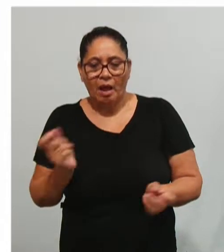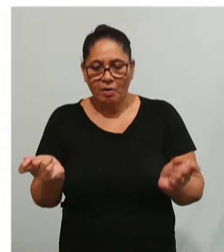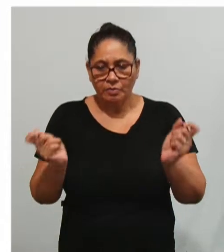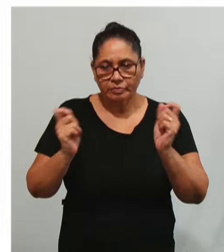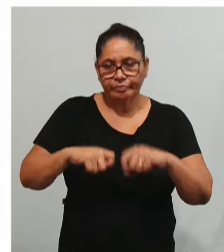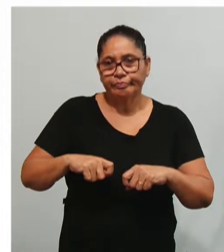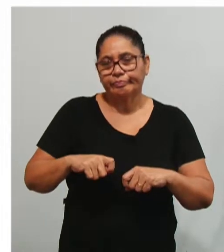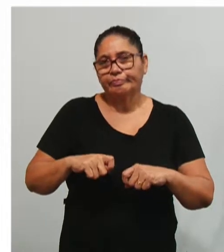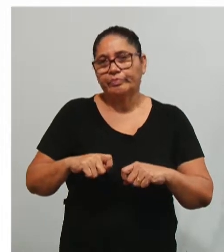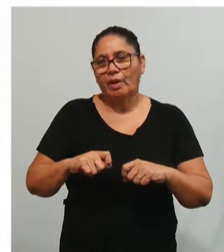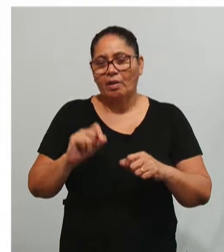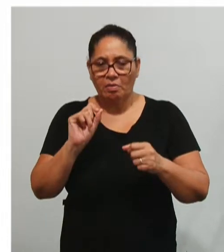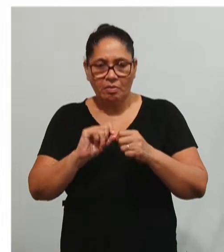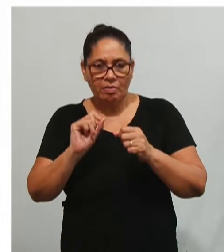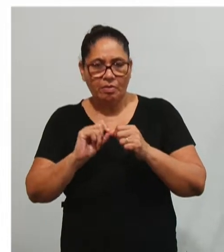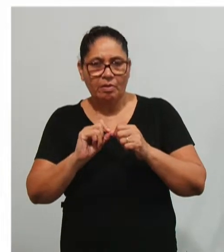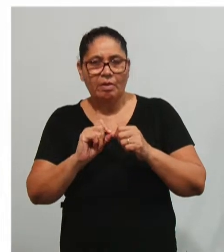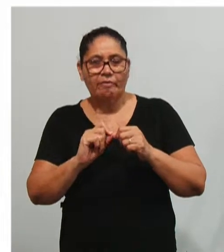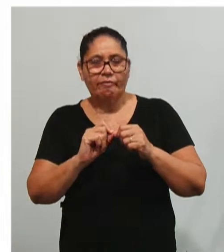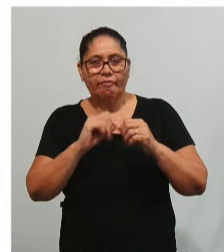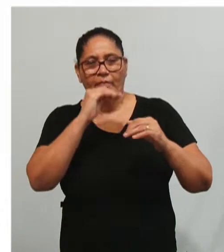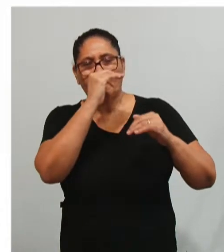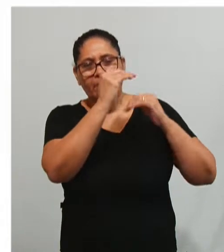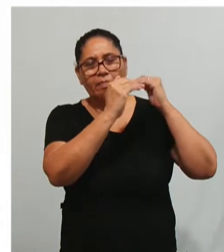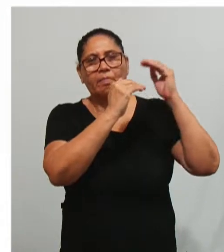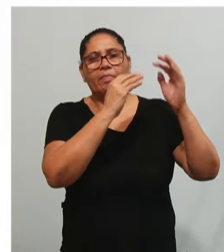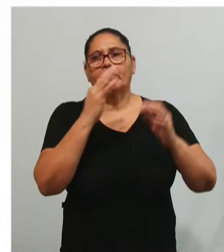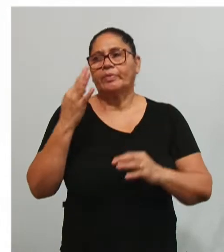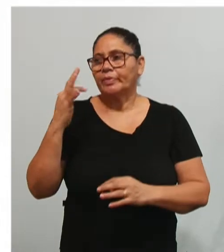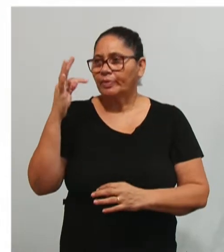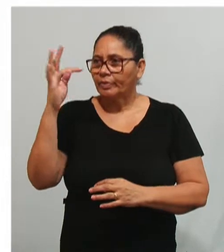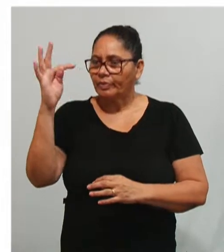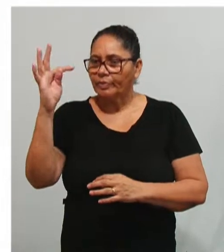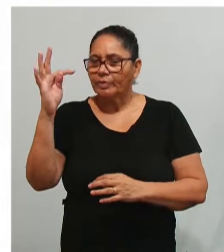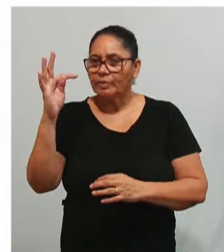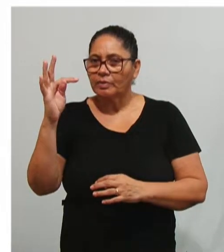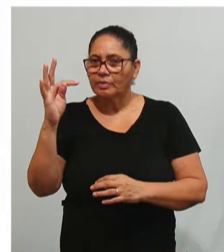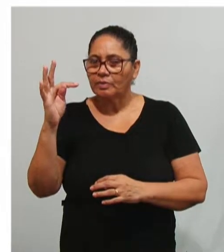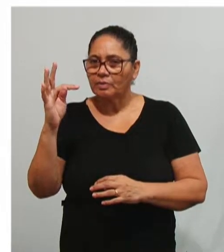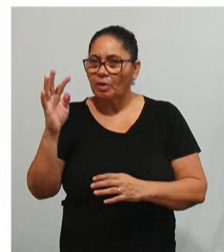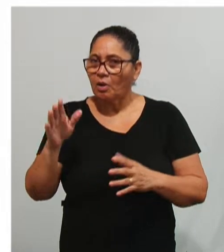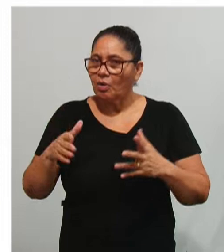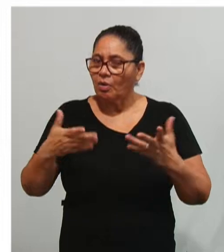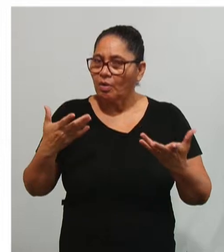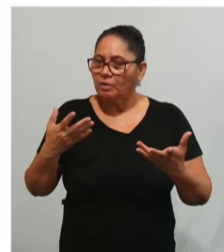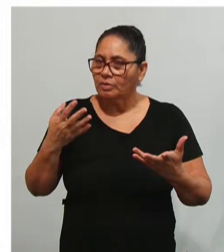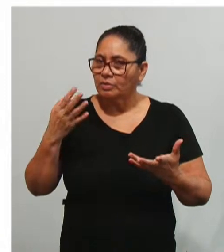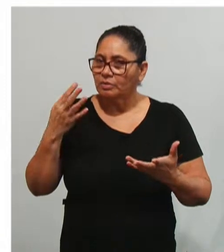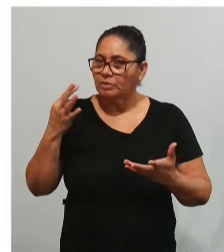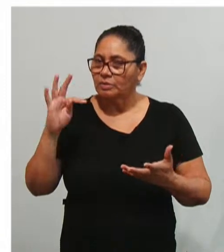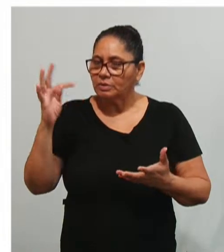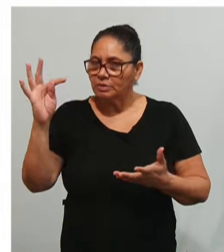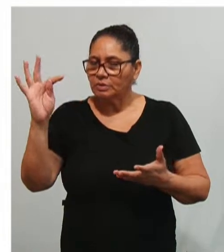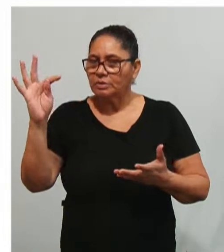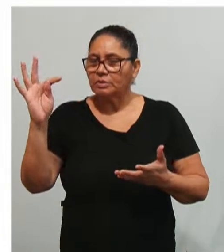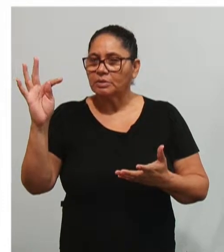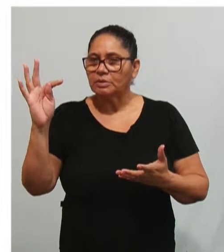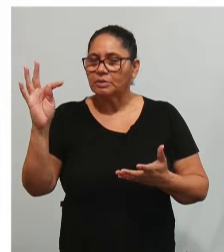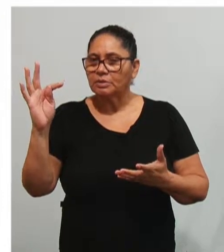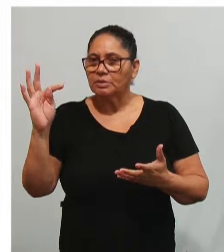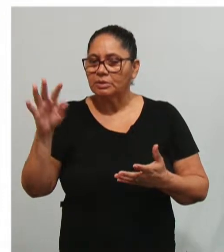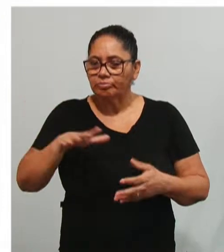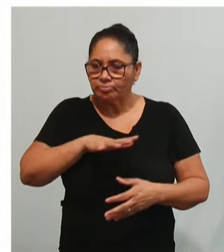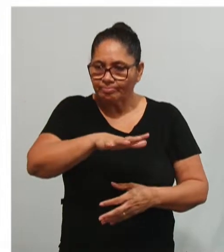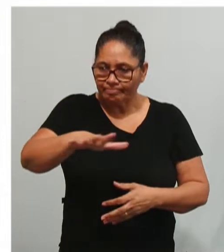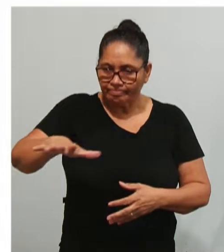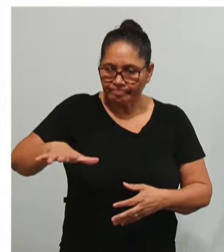produtivo, o principal enfoque teórico. Quando a gente tem um enfoque teórico dentro de uma área